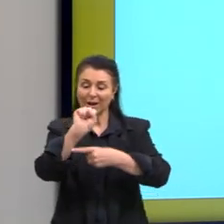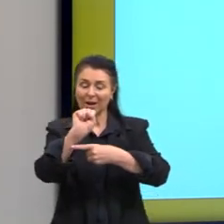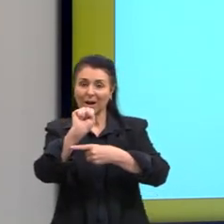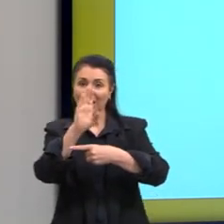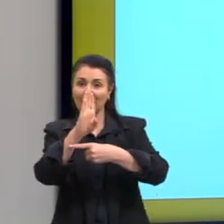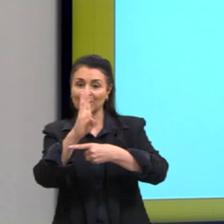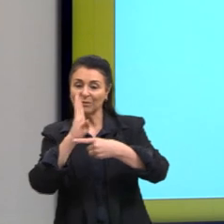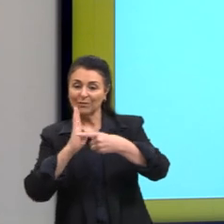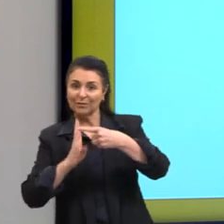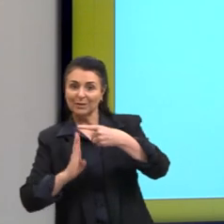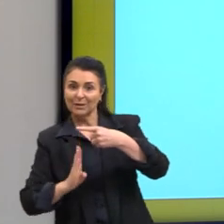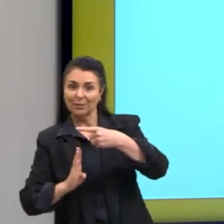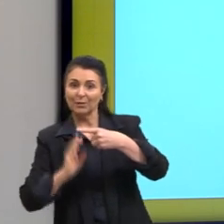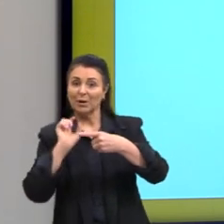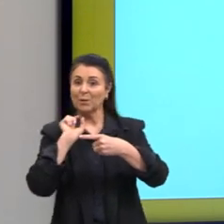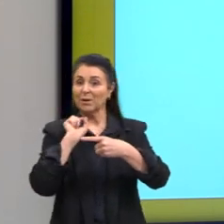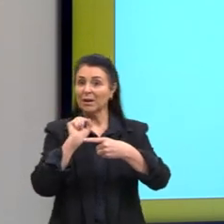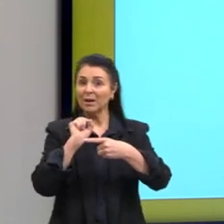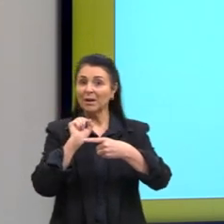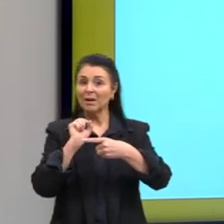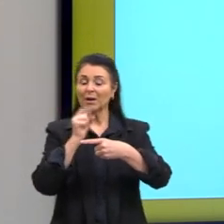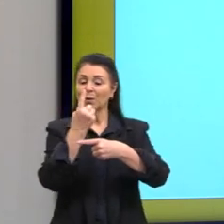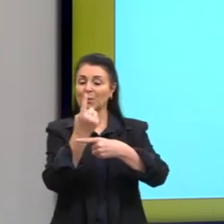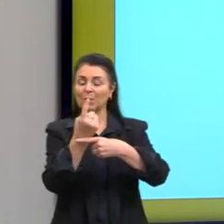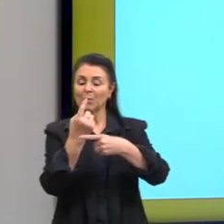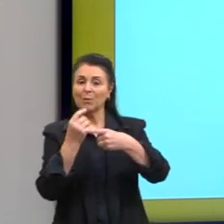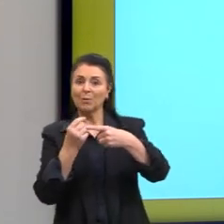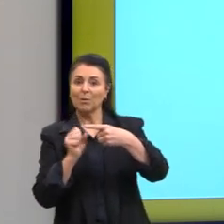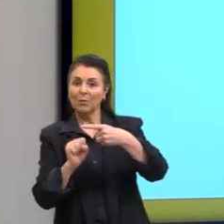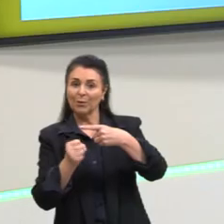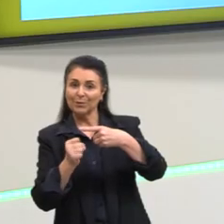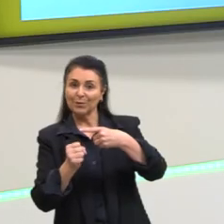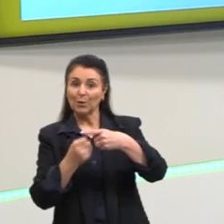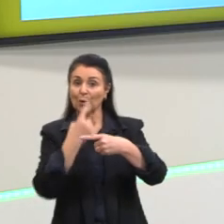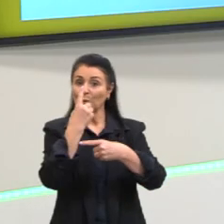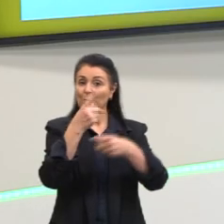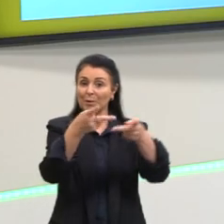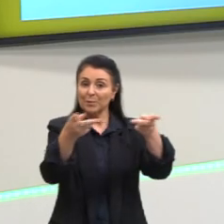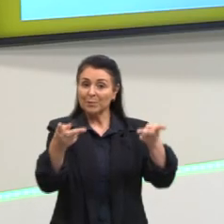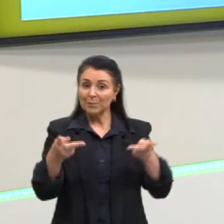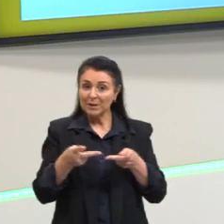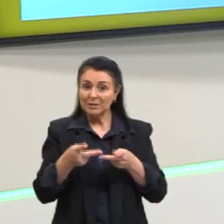resposta, então, aqui é um sobre oito. Uma unidade dividida em oito partes.